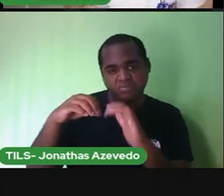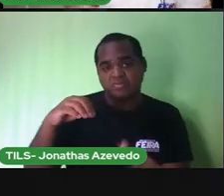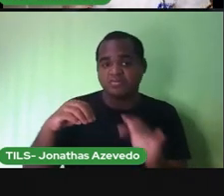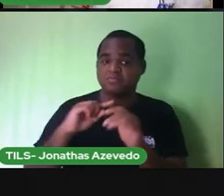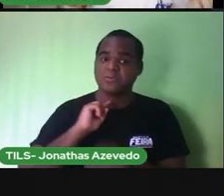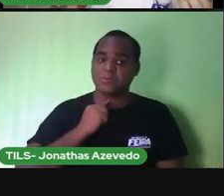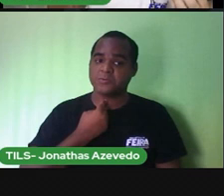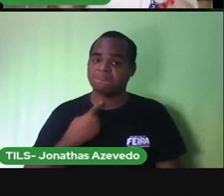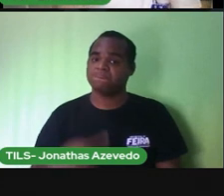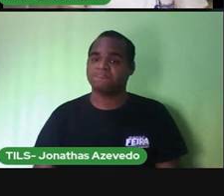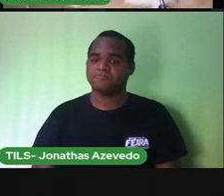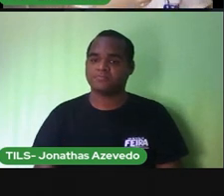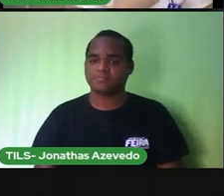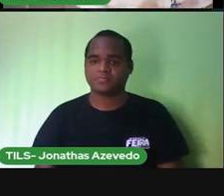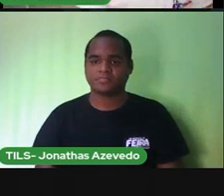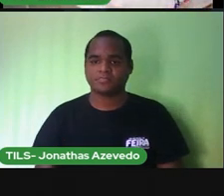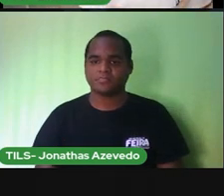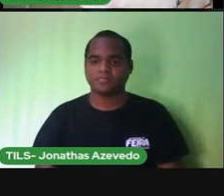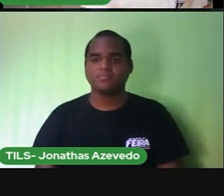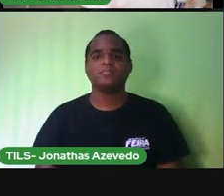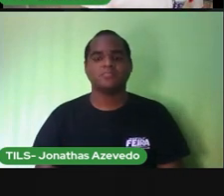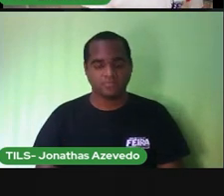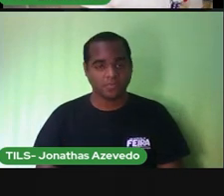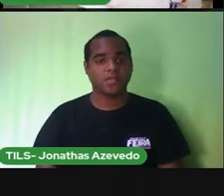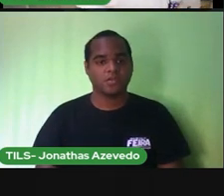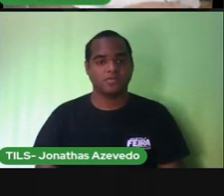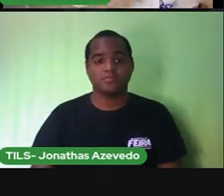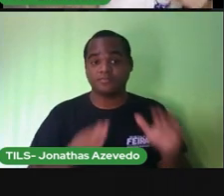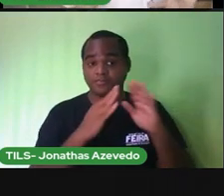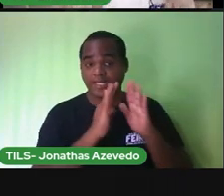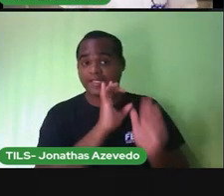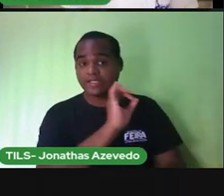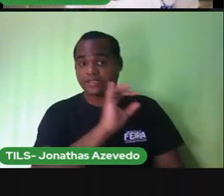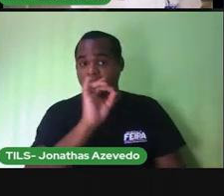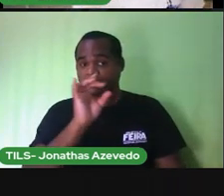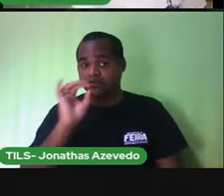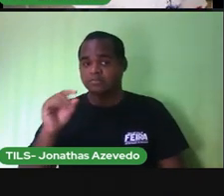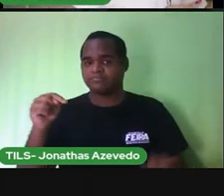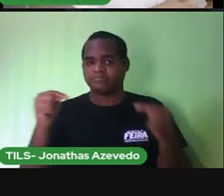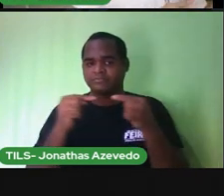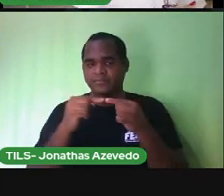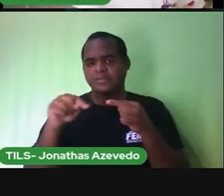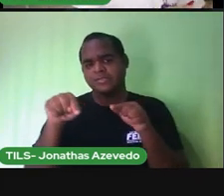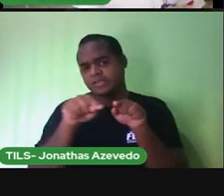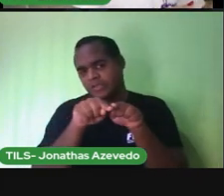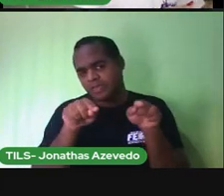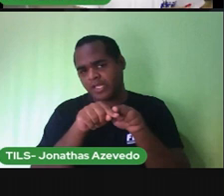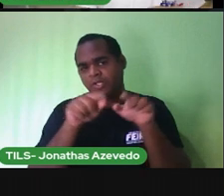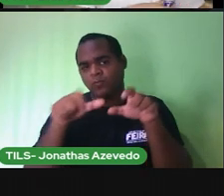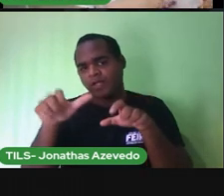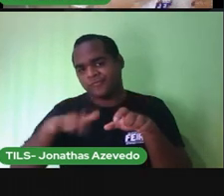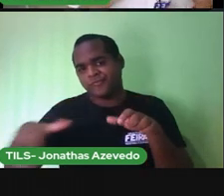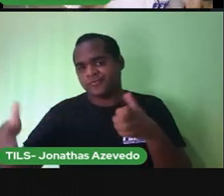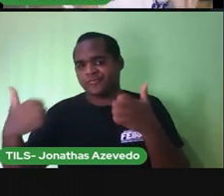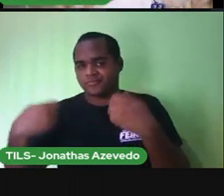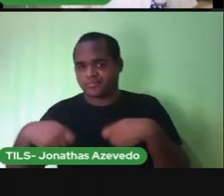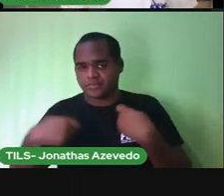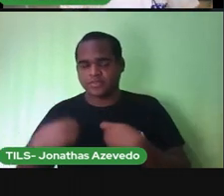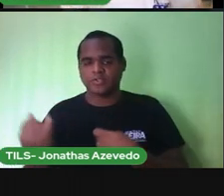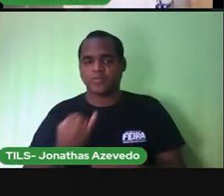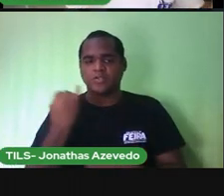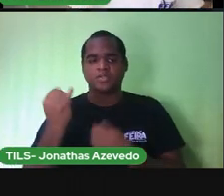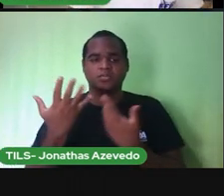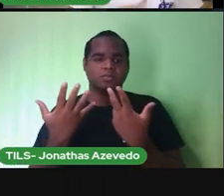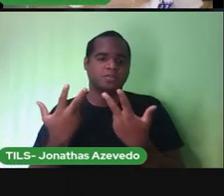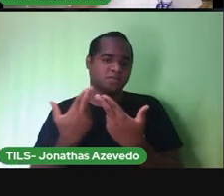o que a água que sai da nossa casa ela também vai para uma estação de tratamento de